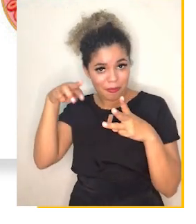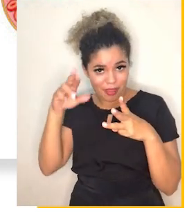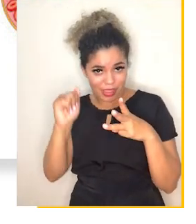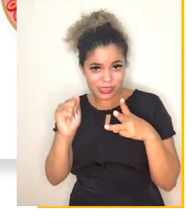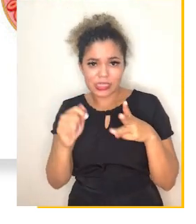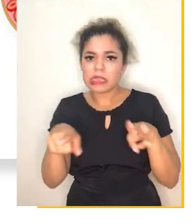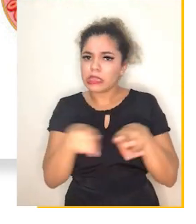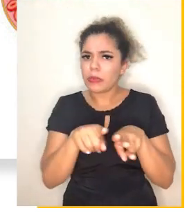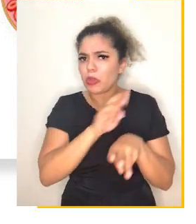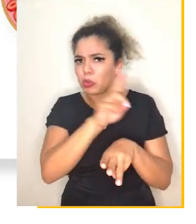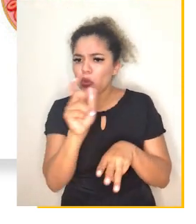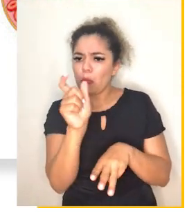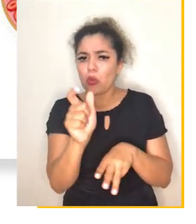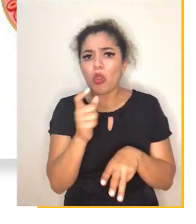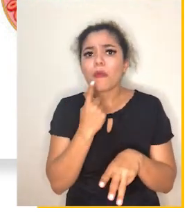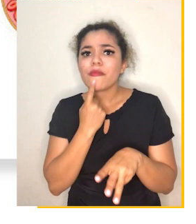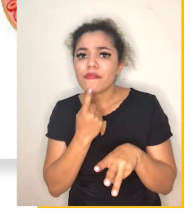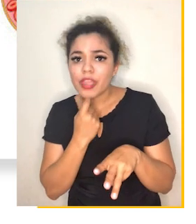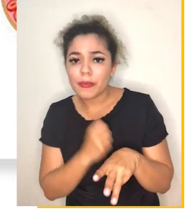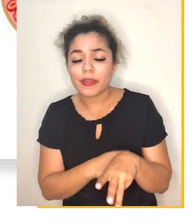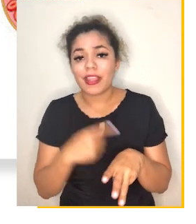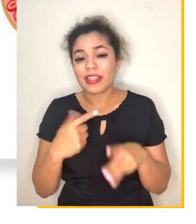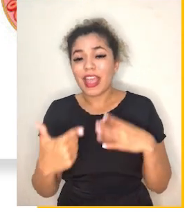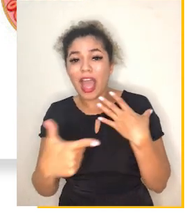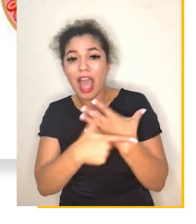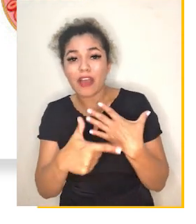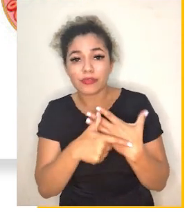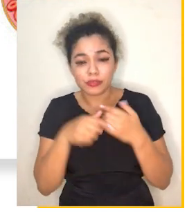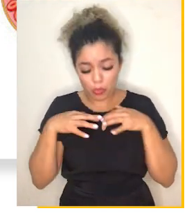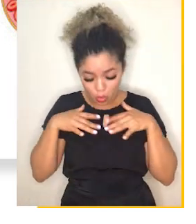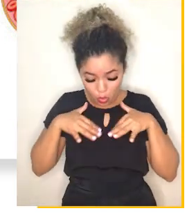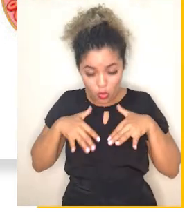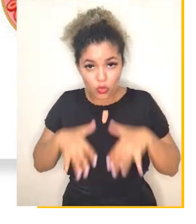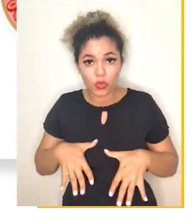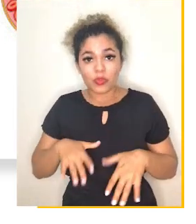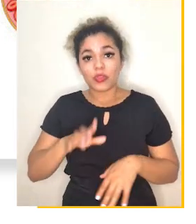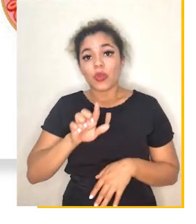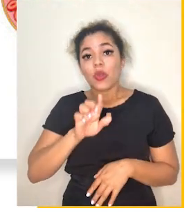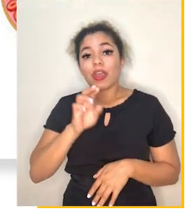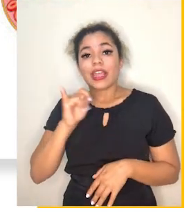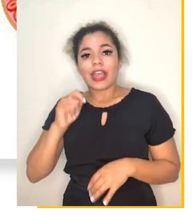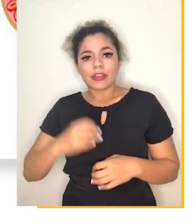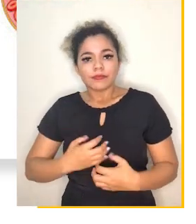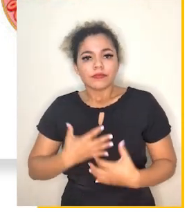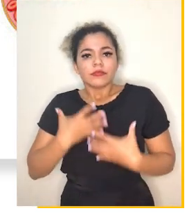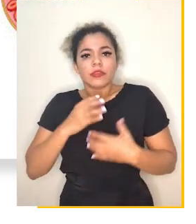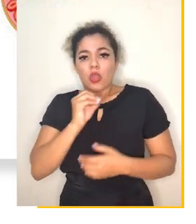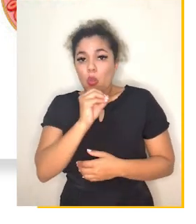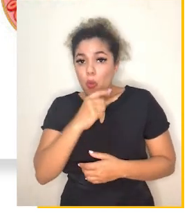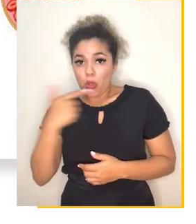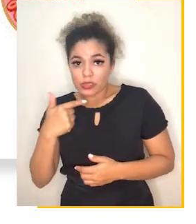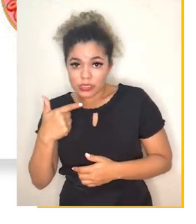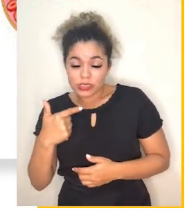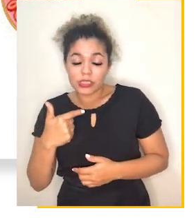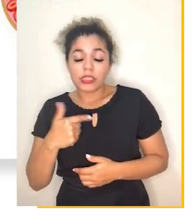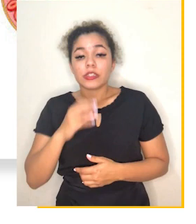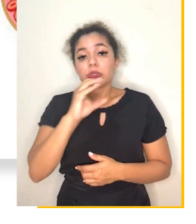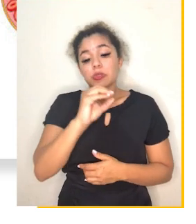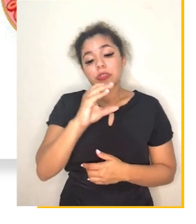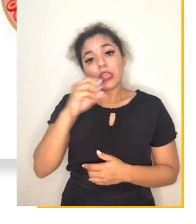vermelhos, glóbulos. hemácias têm a função de transporte de gases respiratórios, oxigênio e gás carbônico no nosso organismo.